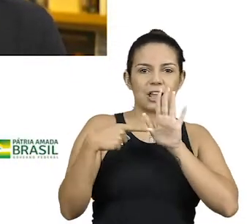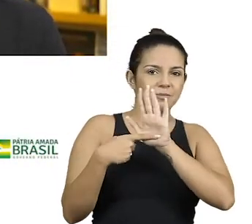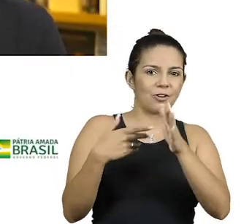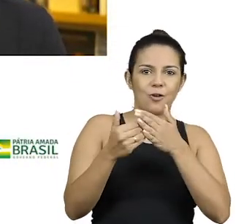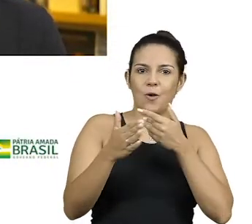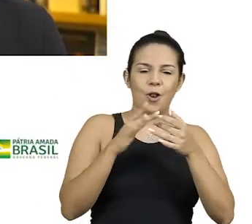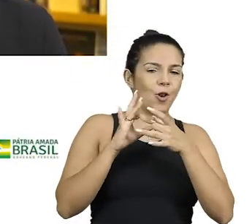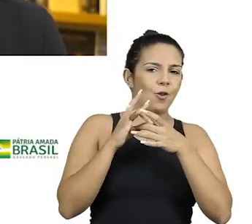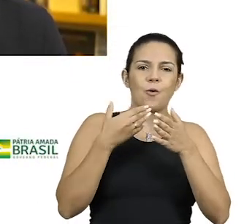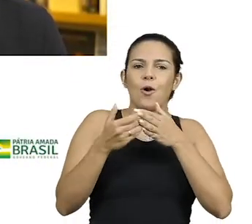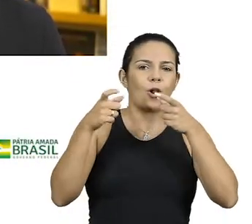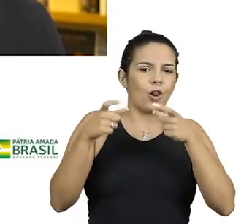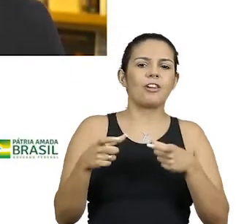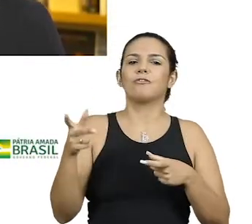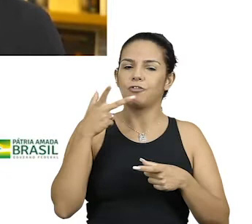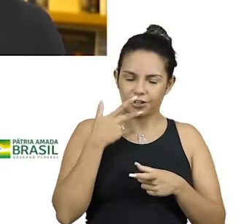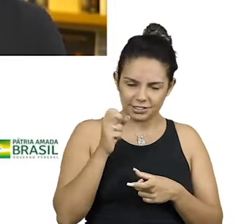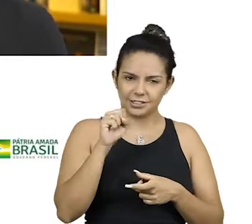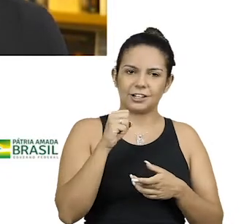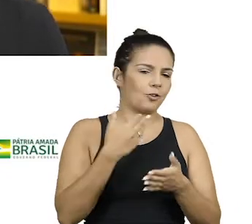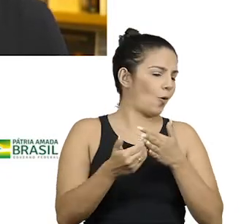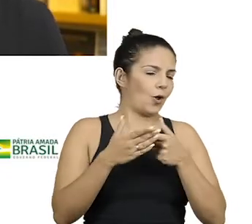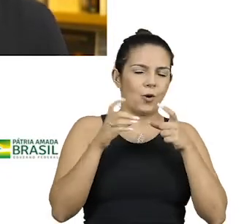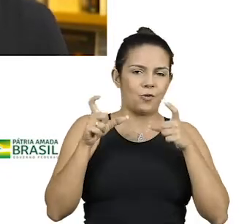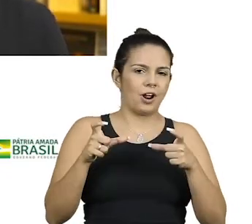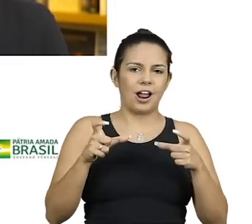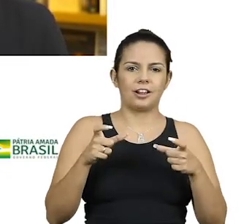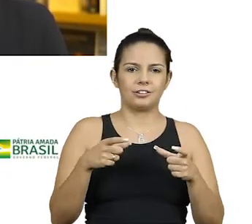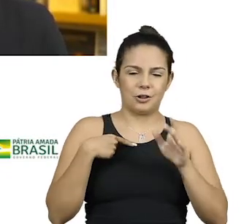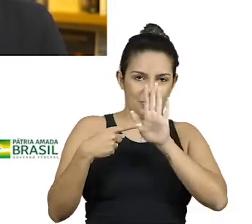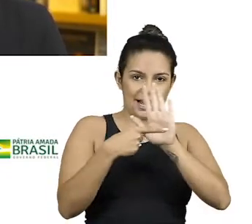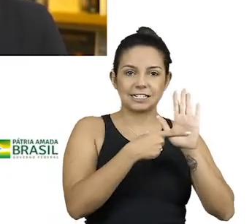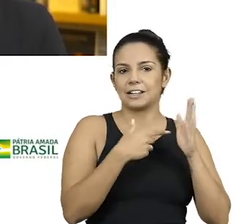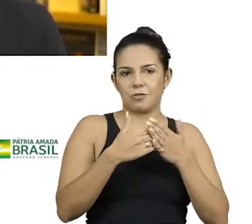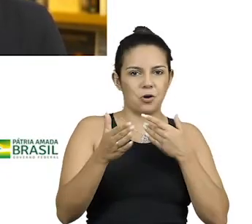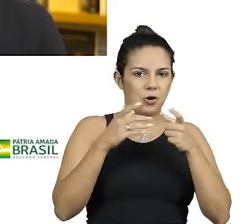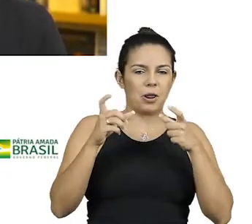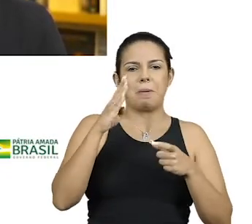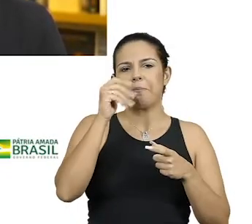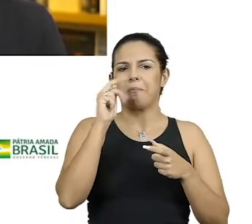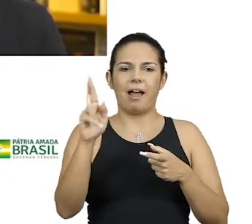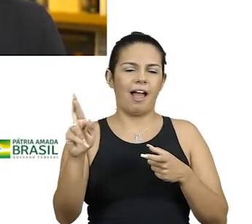Praticamente, praticamente em qualquer lugar. Eram principalmente bares.